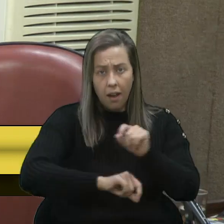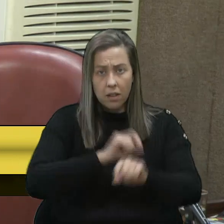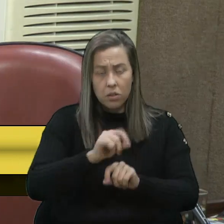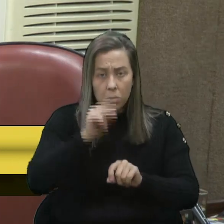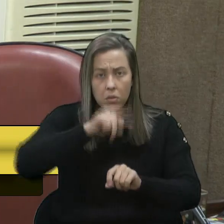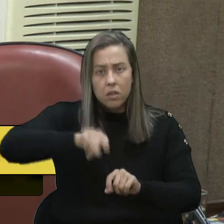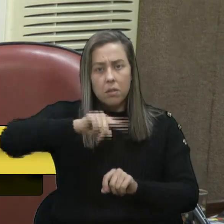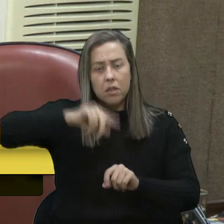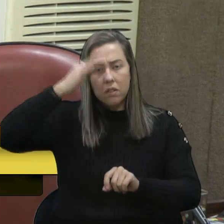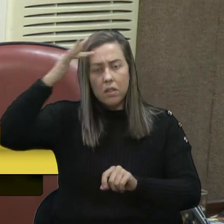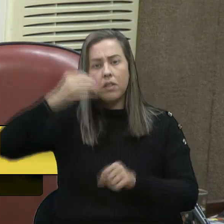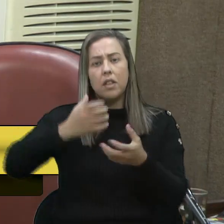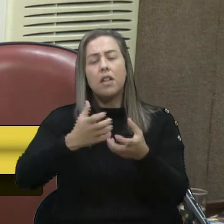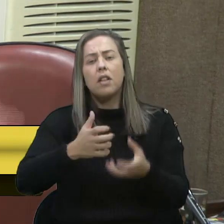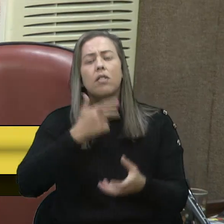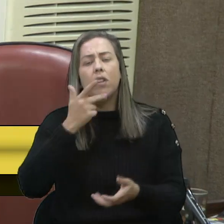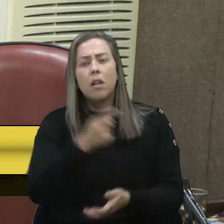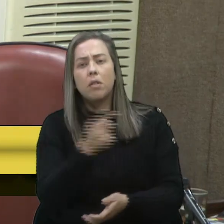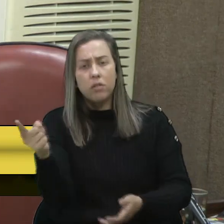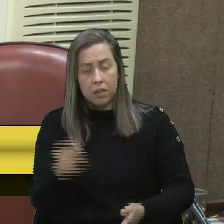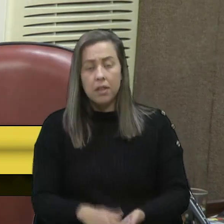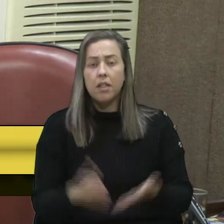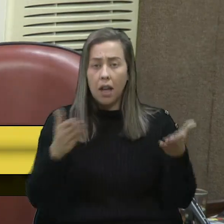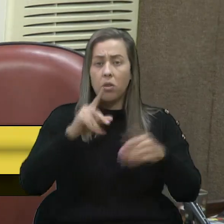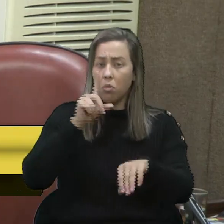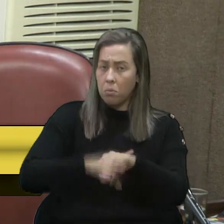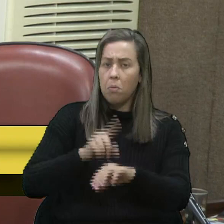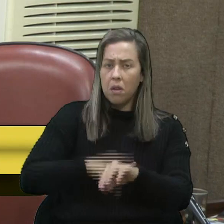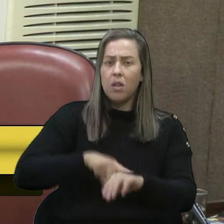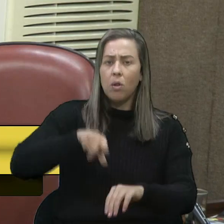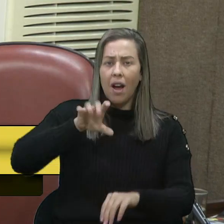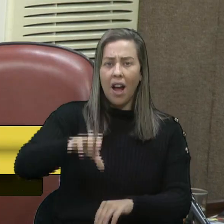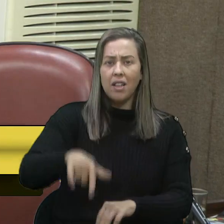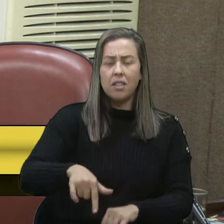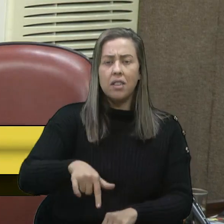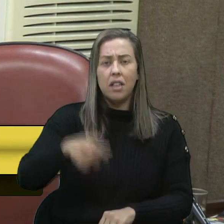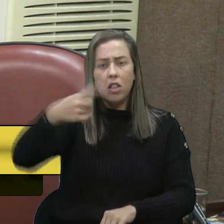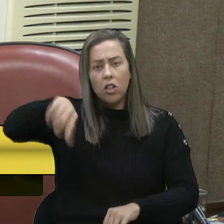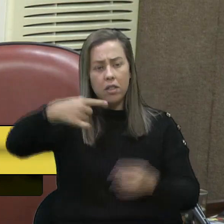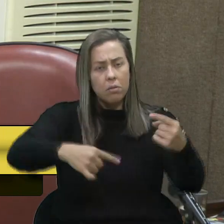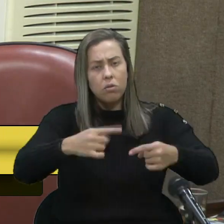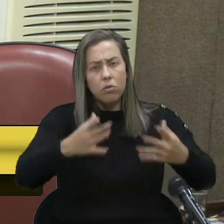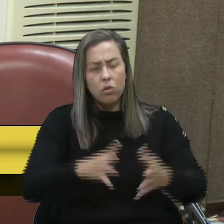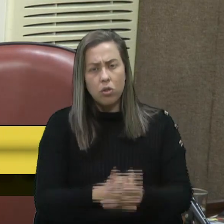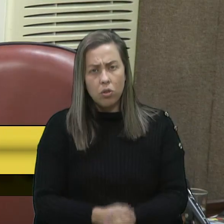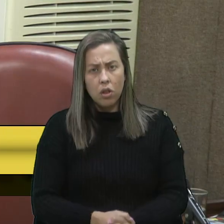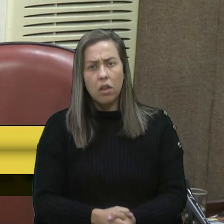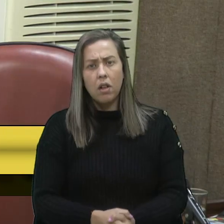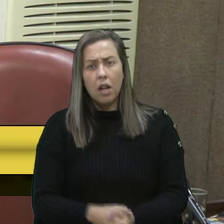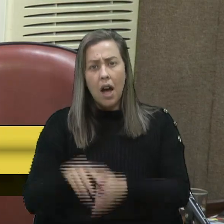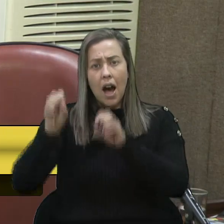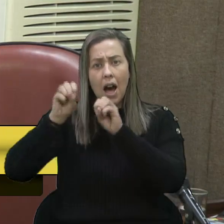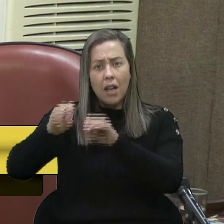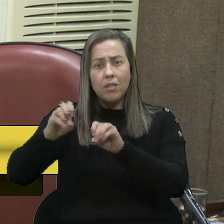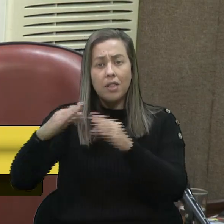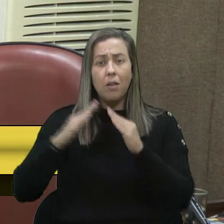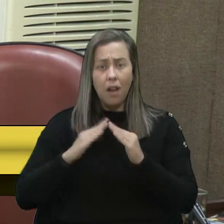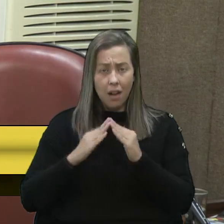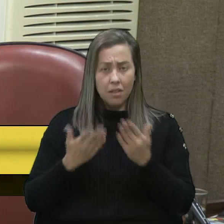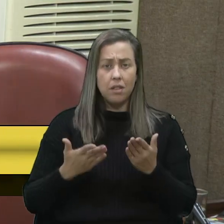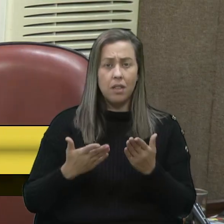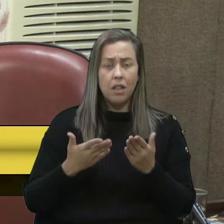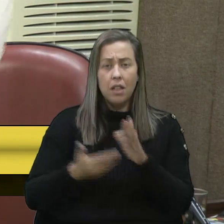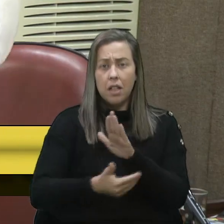refletir e é isso que eu gostaria de trazer. E é num momento assim que está sendo discutido a educação domiciliar, que